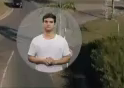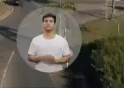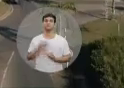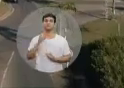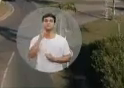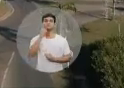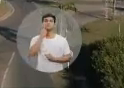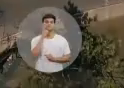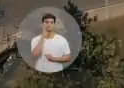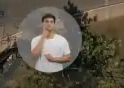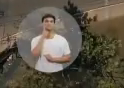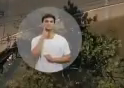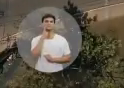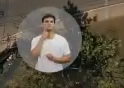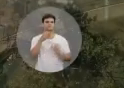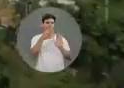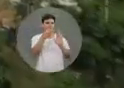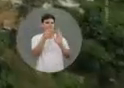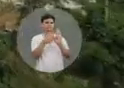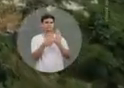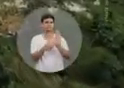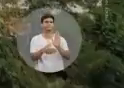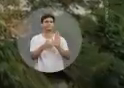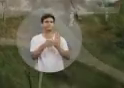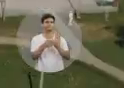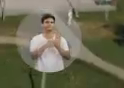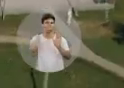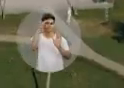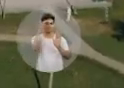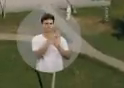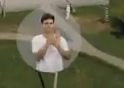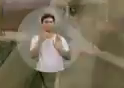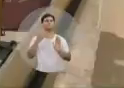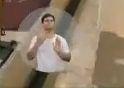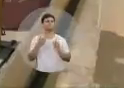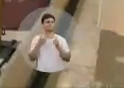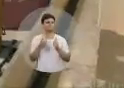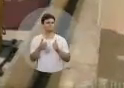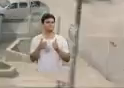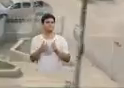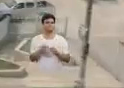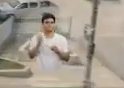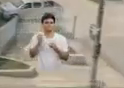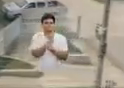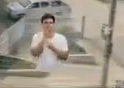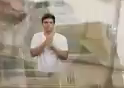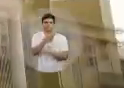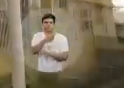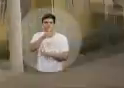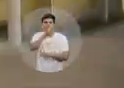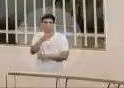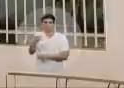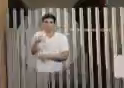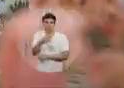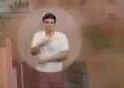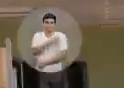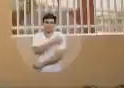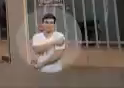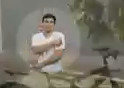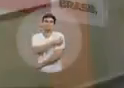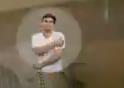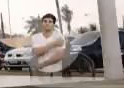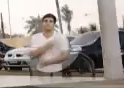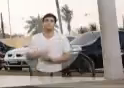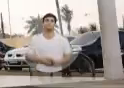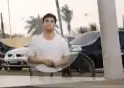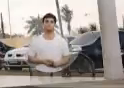Marcos Alexandre honrou seu plano de governo como prefeito de Rio Branco. Ele construiu 28 novas unidades de